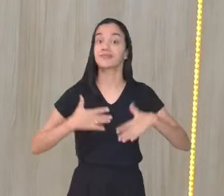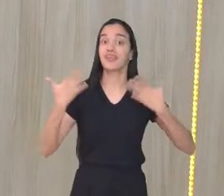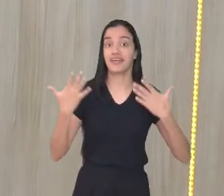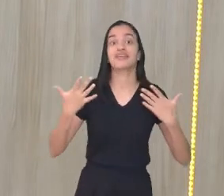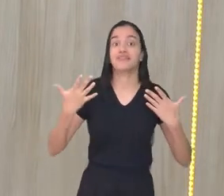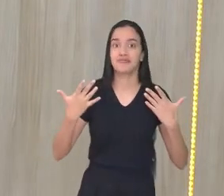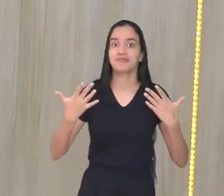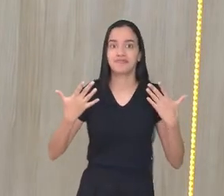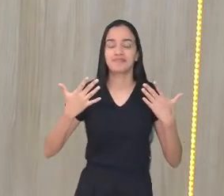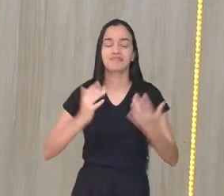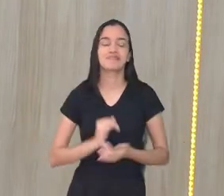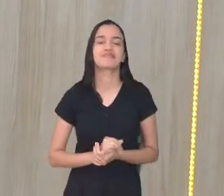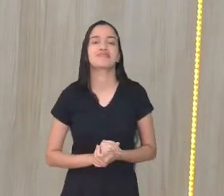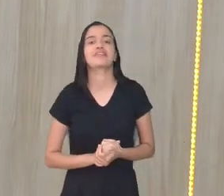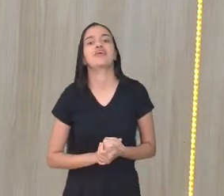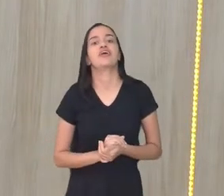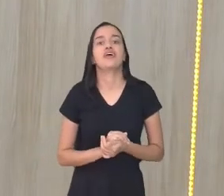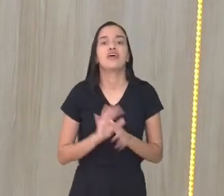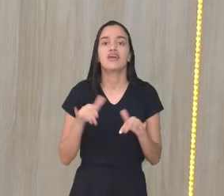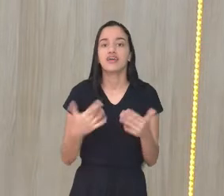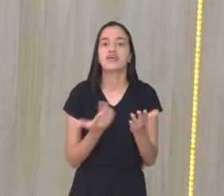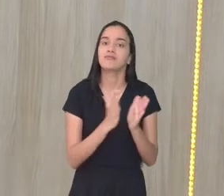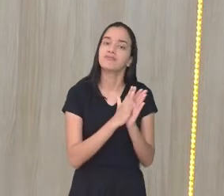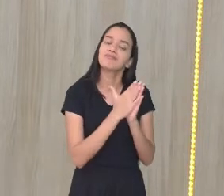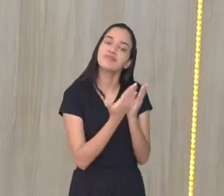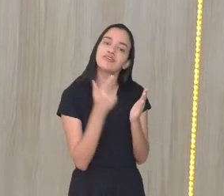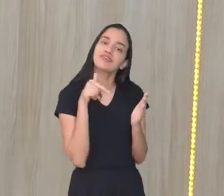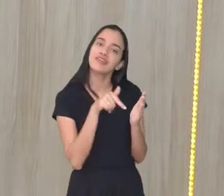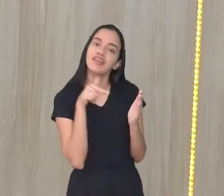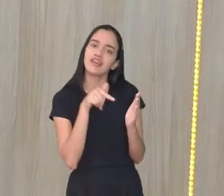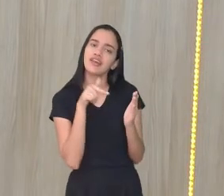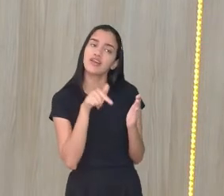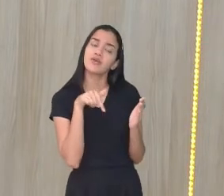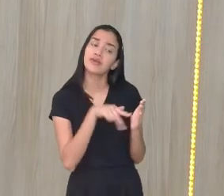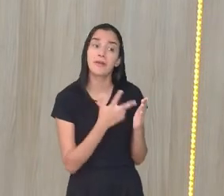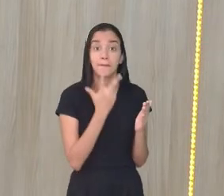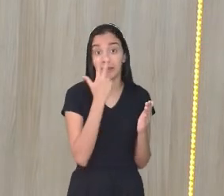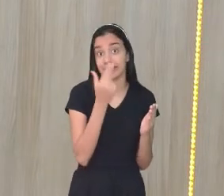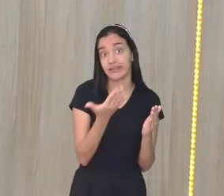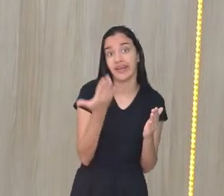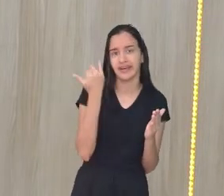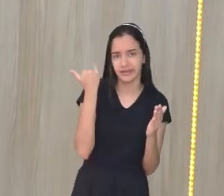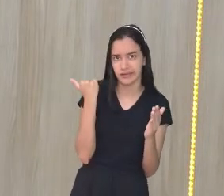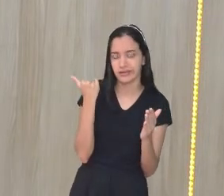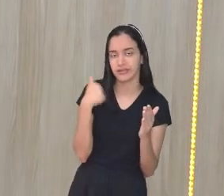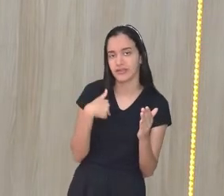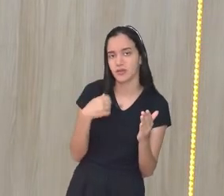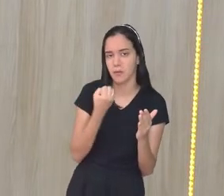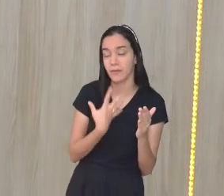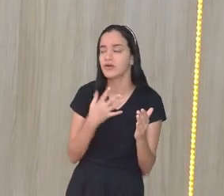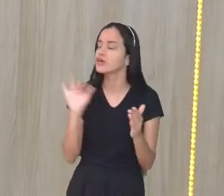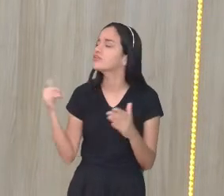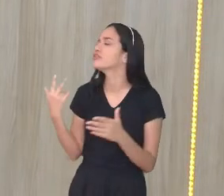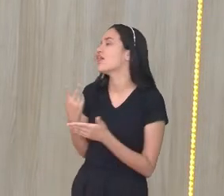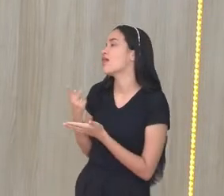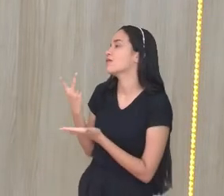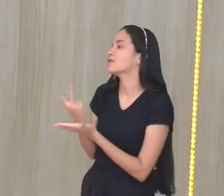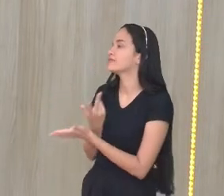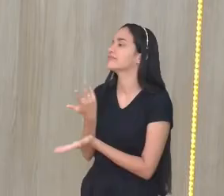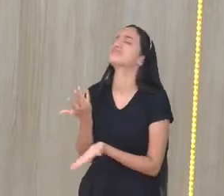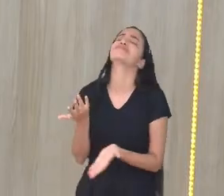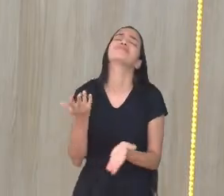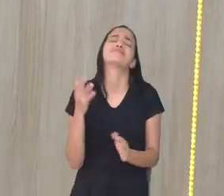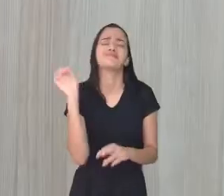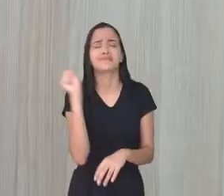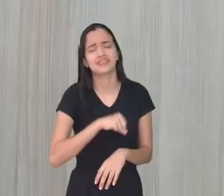surpreendida por este livro que aparentemente não era tão atrativo. Isso já aconteceu com você, professora Viviane? Oxe,